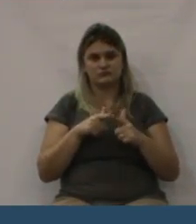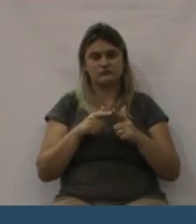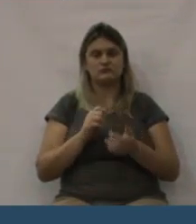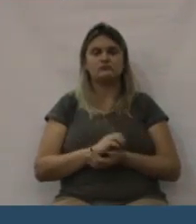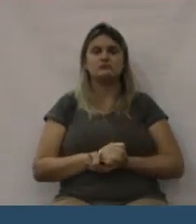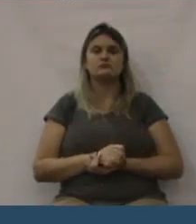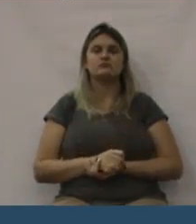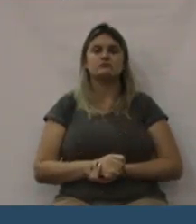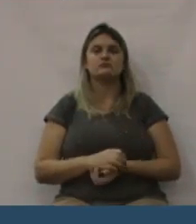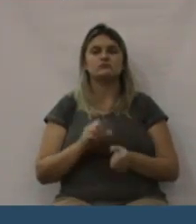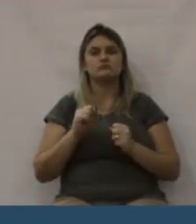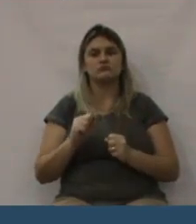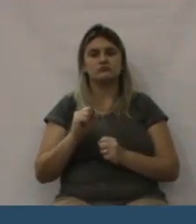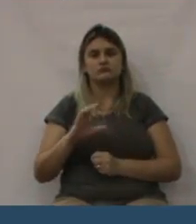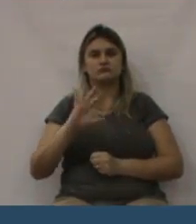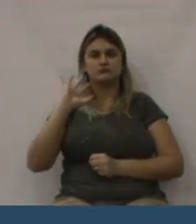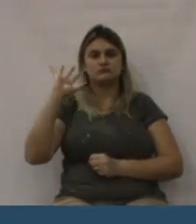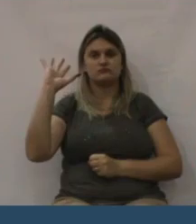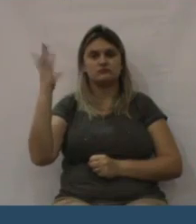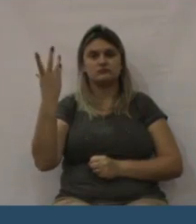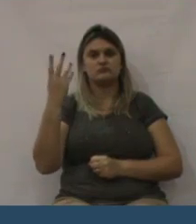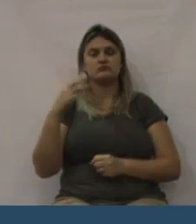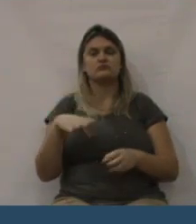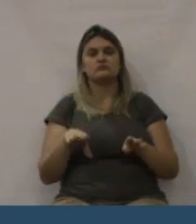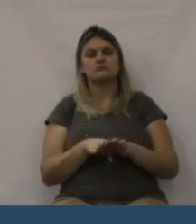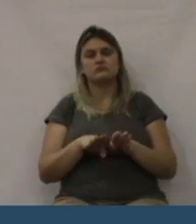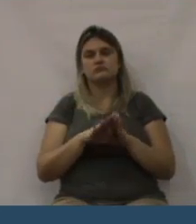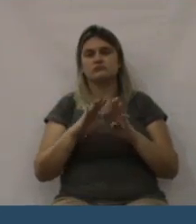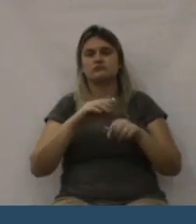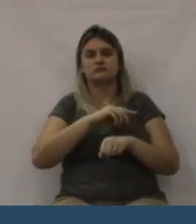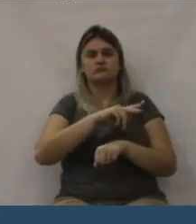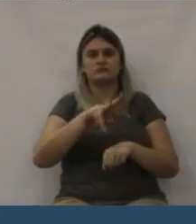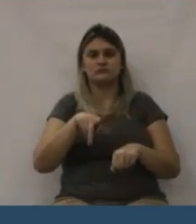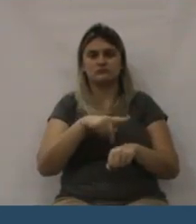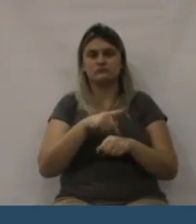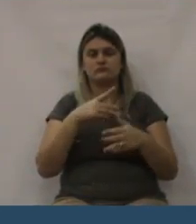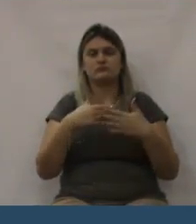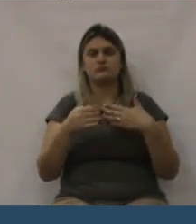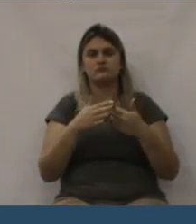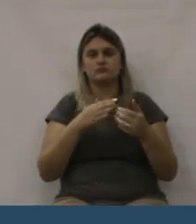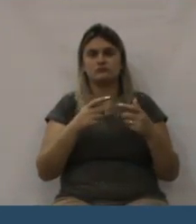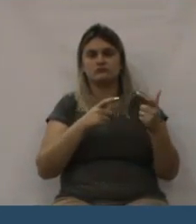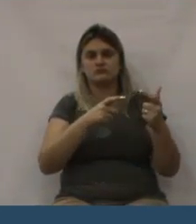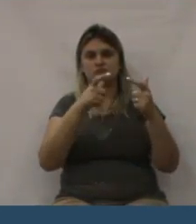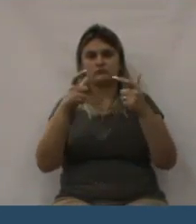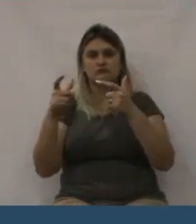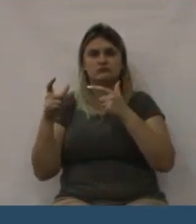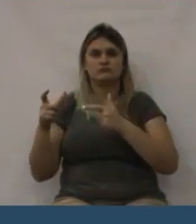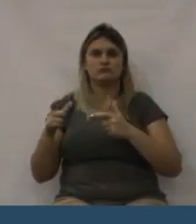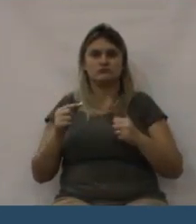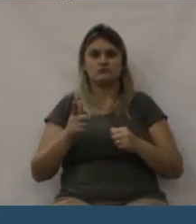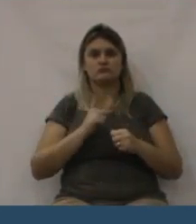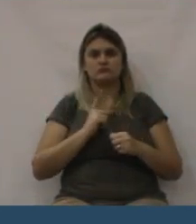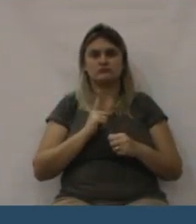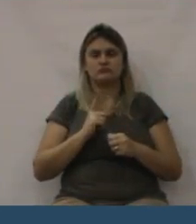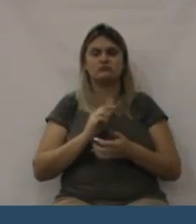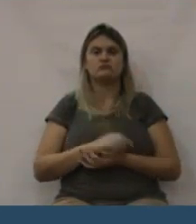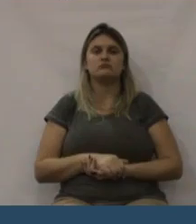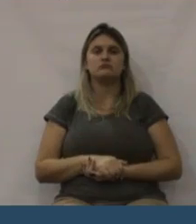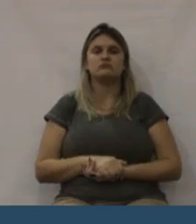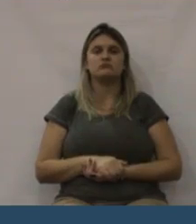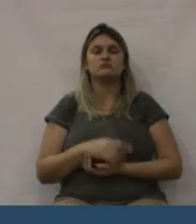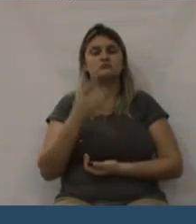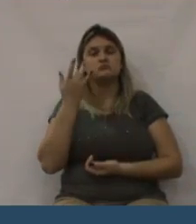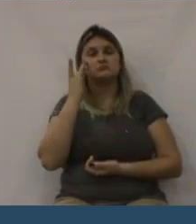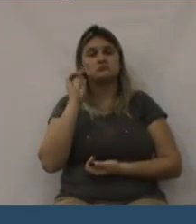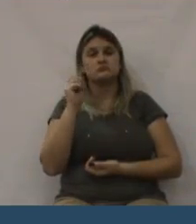solicitando o impeachment de uma presidente. E, para nós brasileiros, é vergonhoso, é triste.